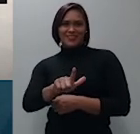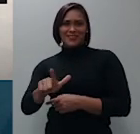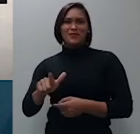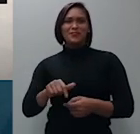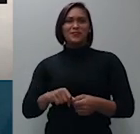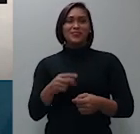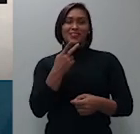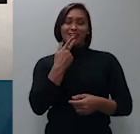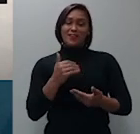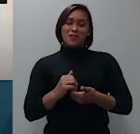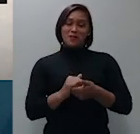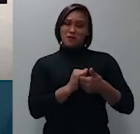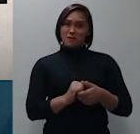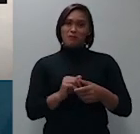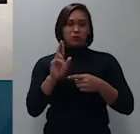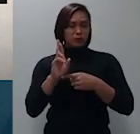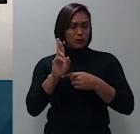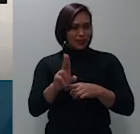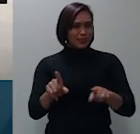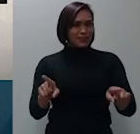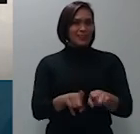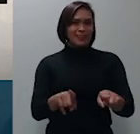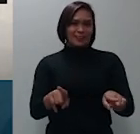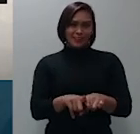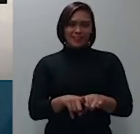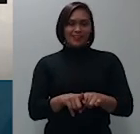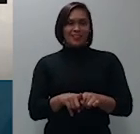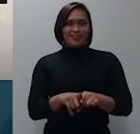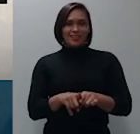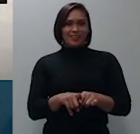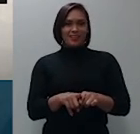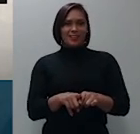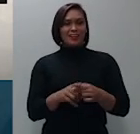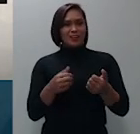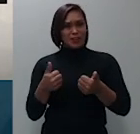que eu acompanho o doutor Diogo Zé da Silva